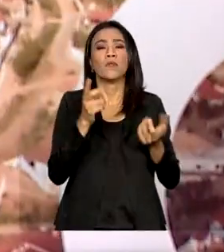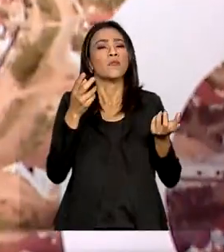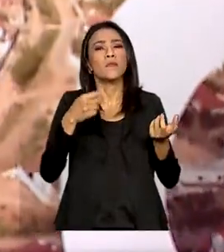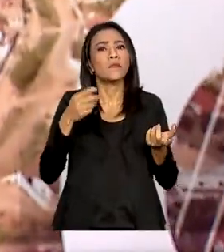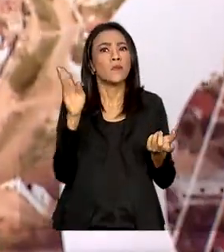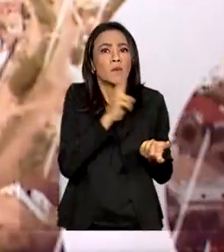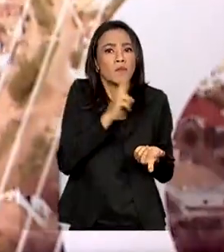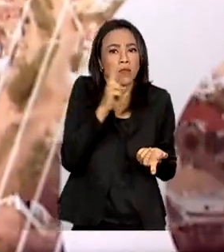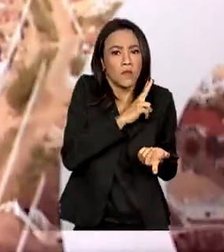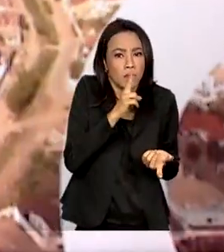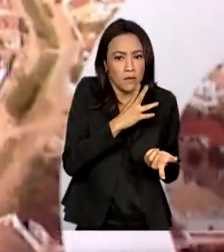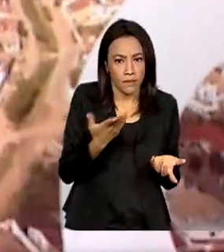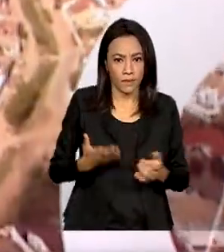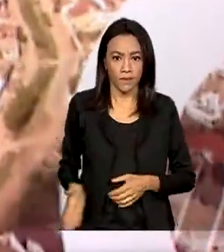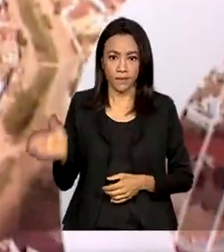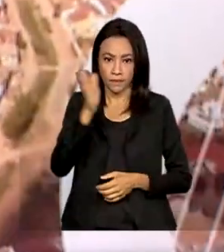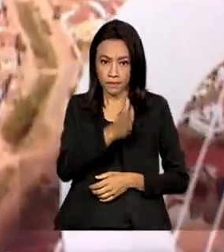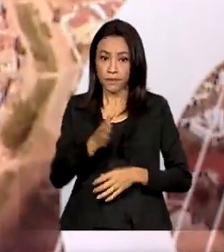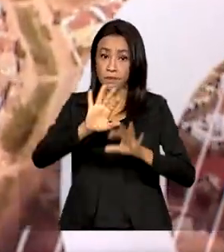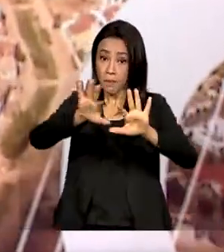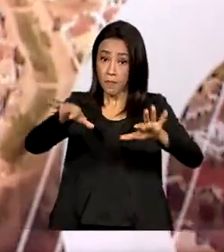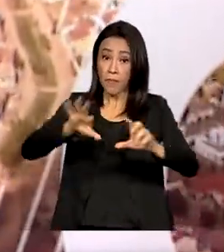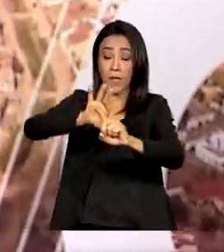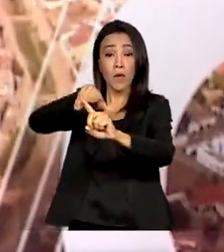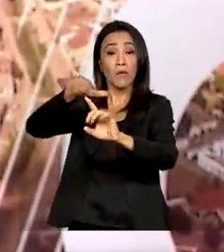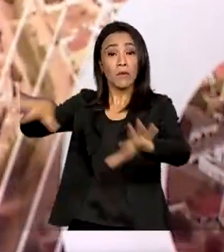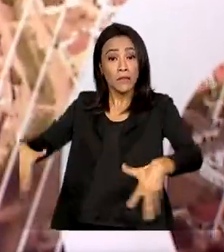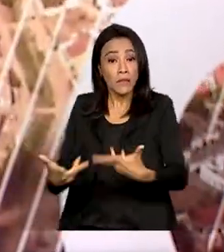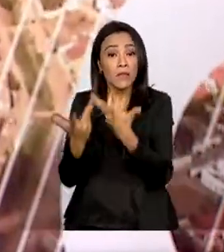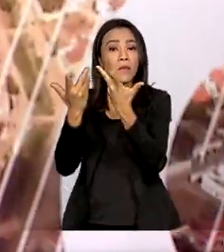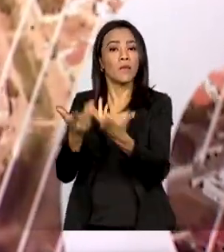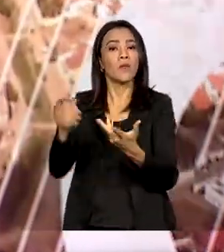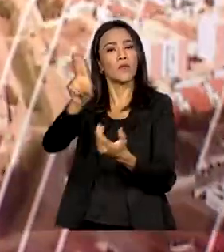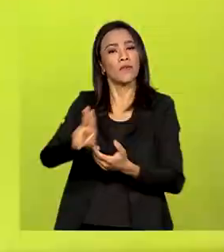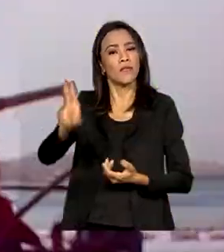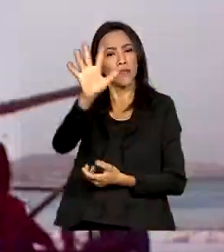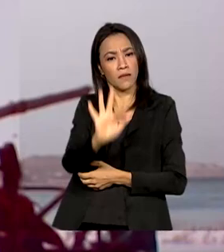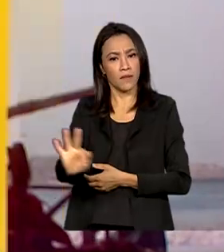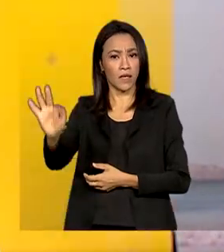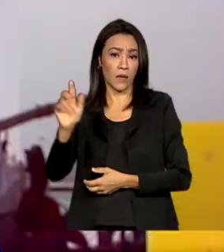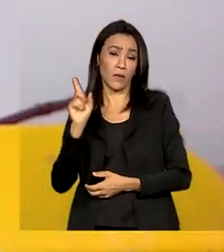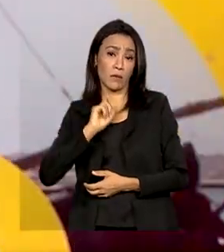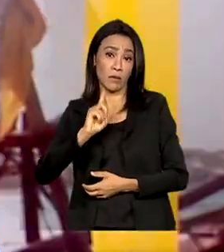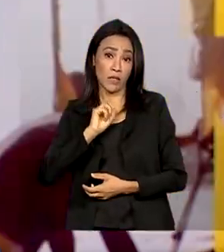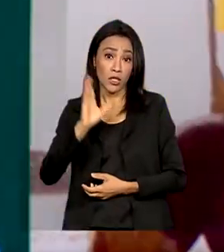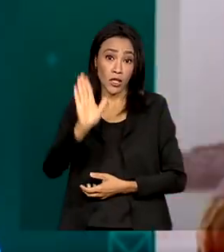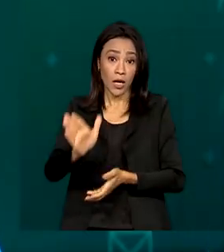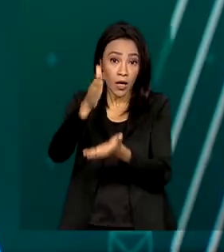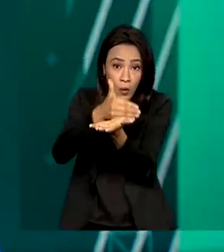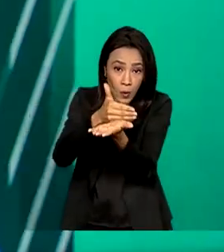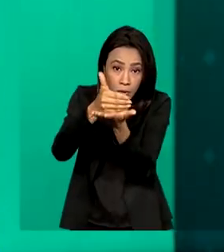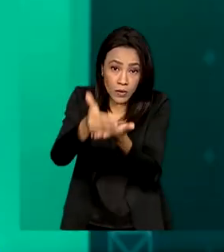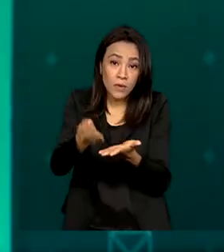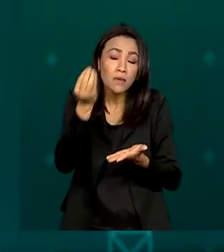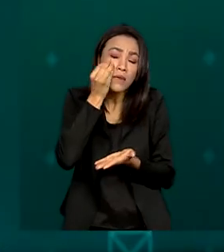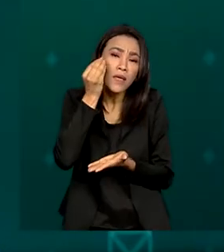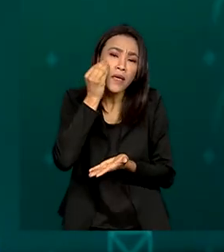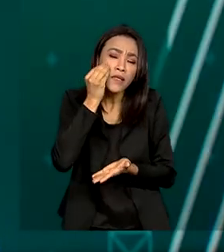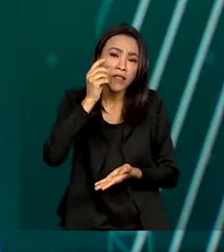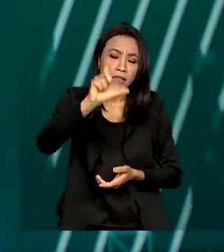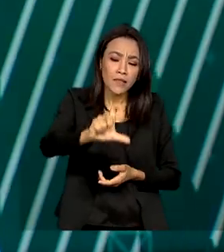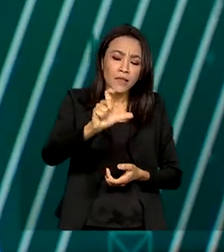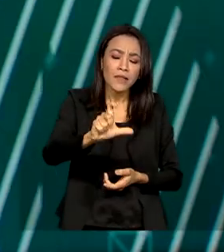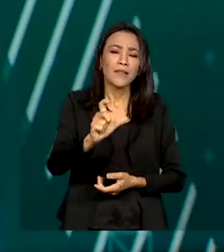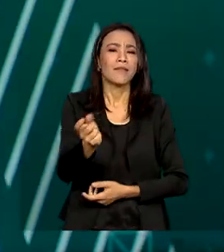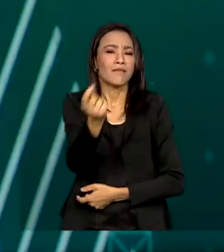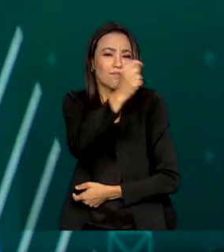Uma cerimônia na Universidade Federal de Minas Gerais marcou o início dos testes em humanos da vacina Spintech,